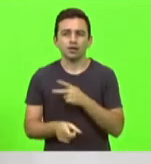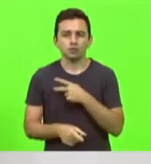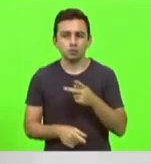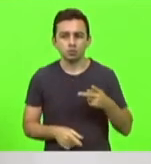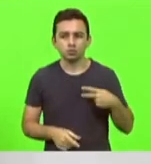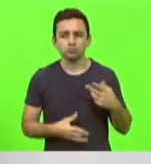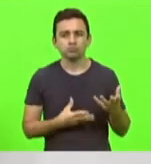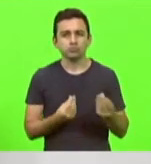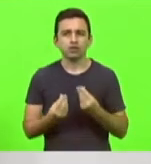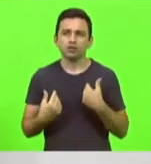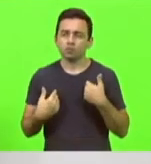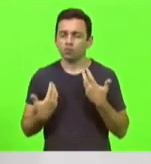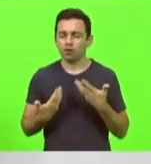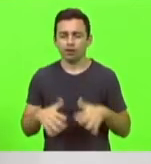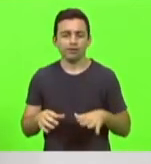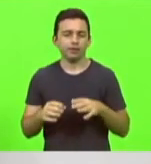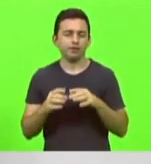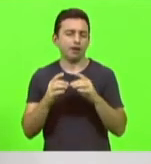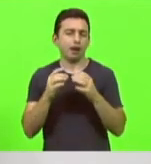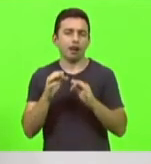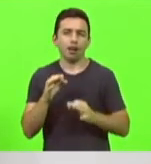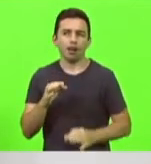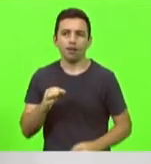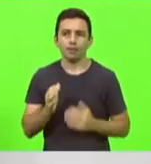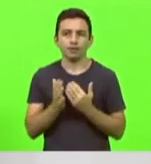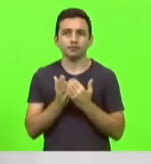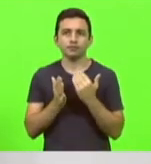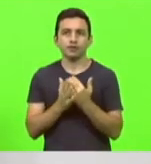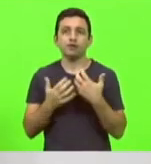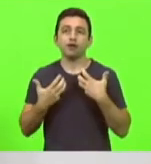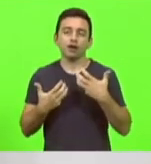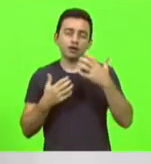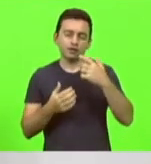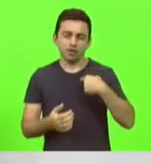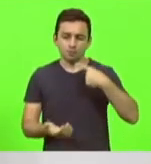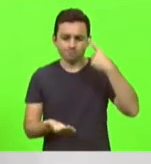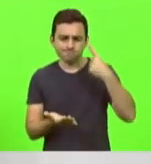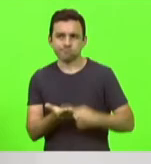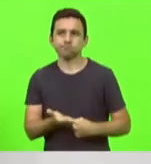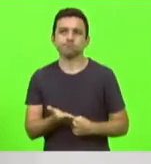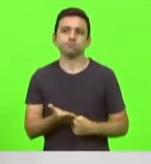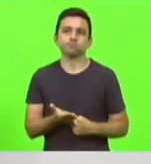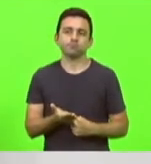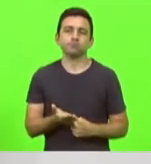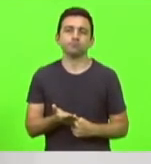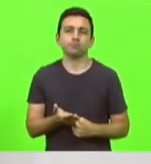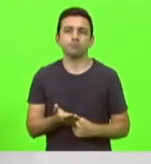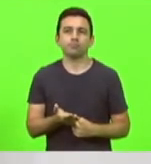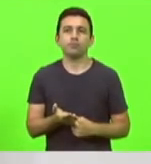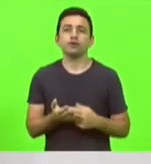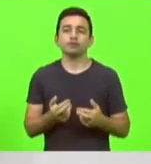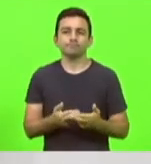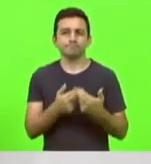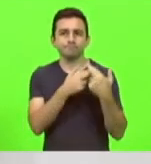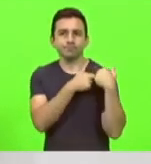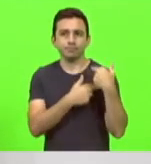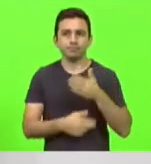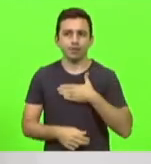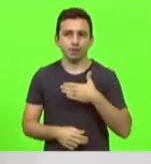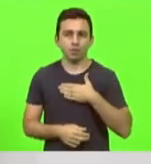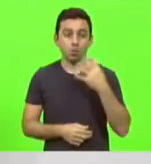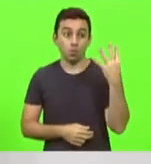eu não quero me alongar, só queria dizer que o meu compromisso nesse, nessa minha quarta